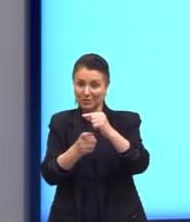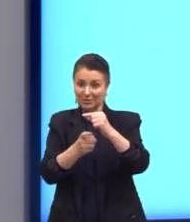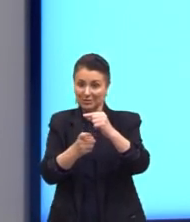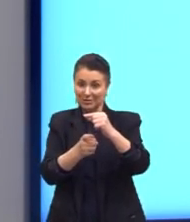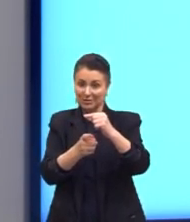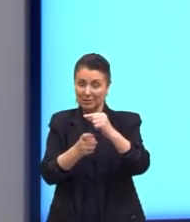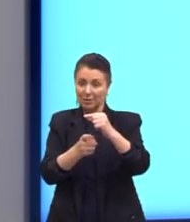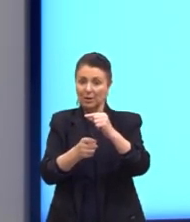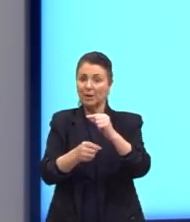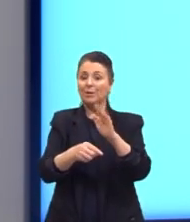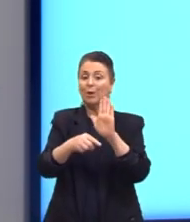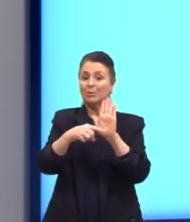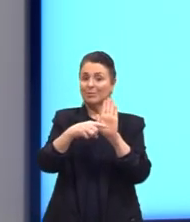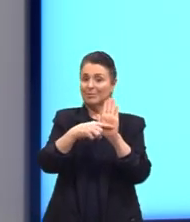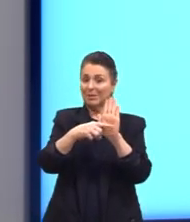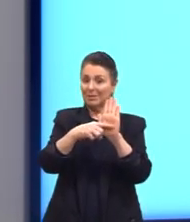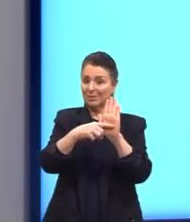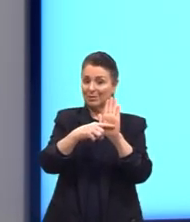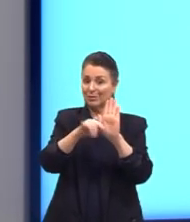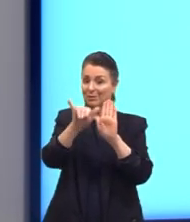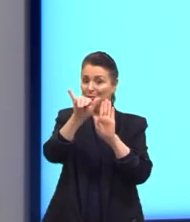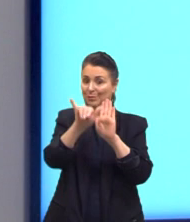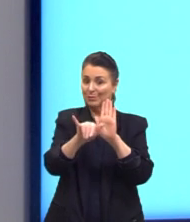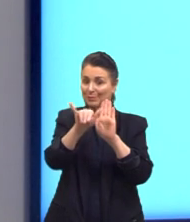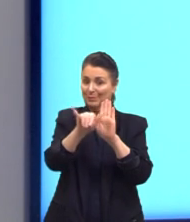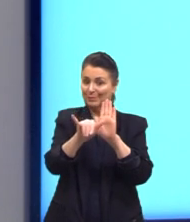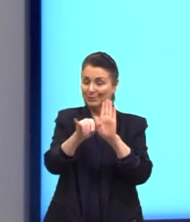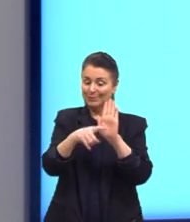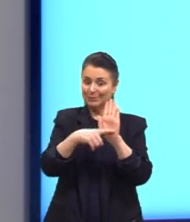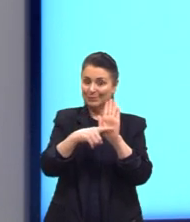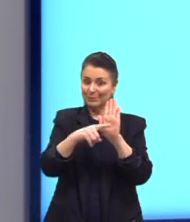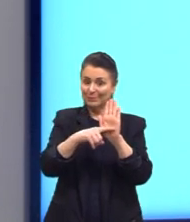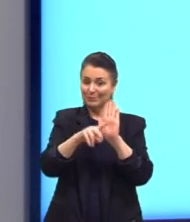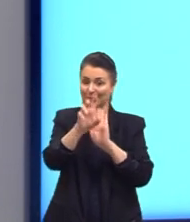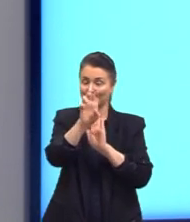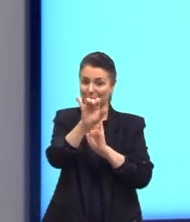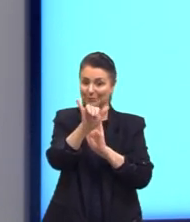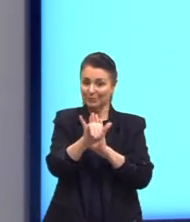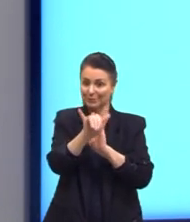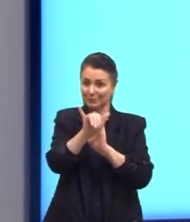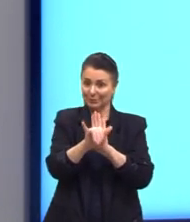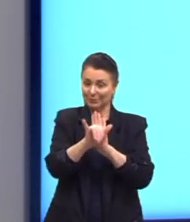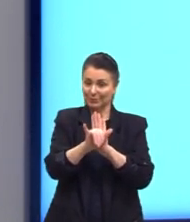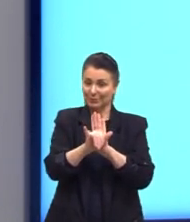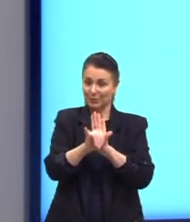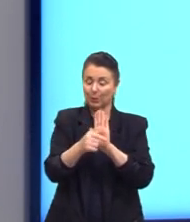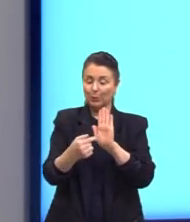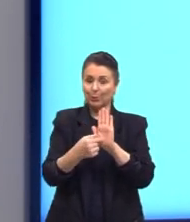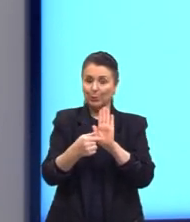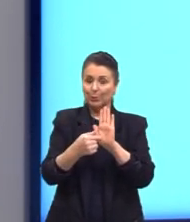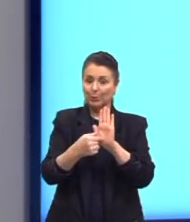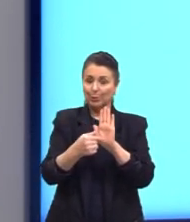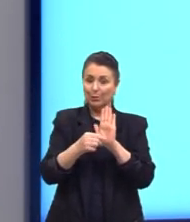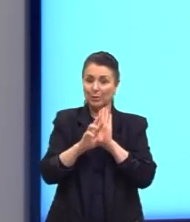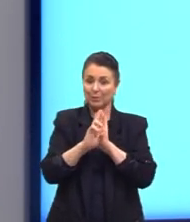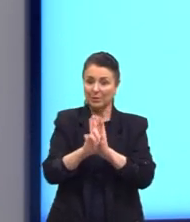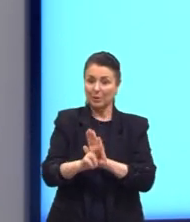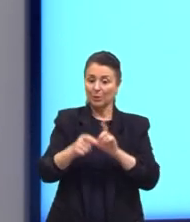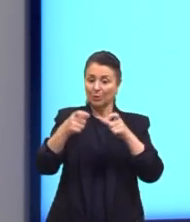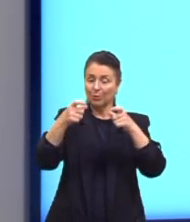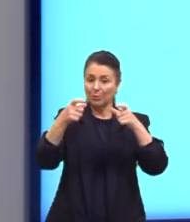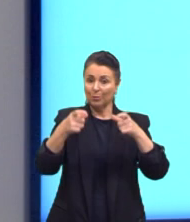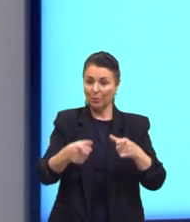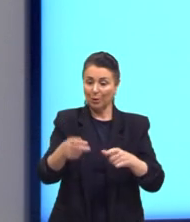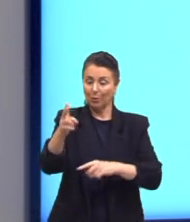negativos para Y. Então, ali, a ordenada do ponto, que representa a localização